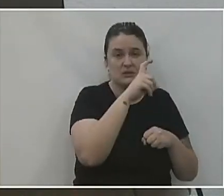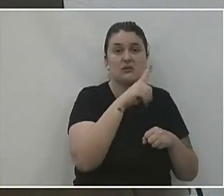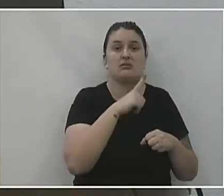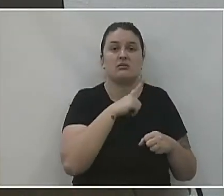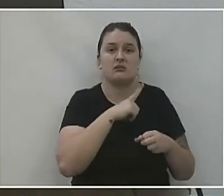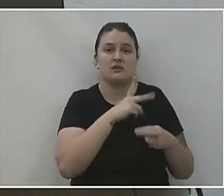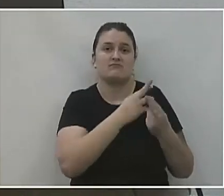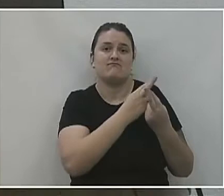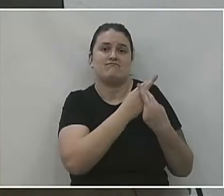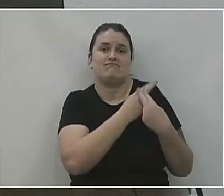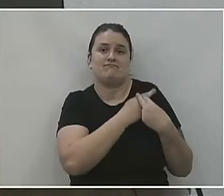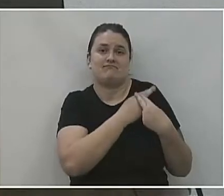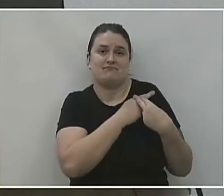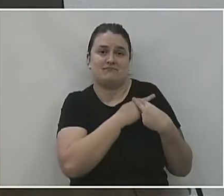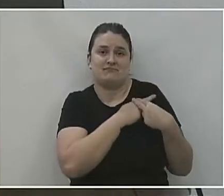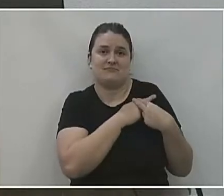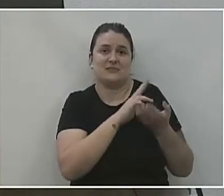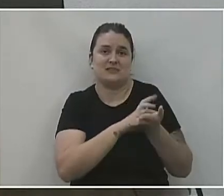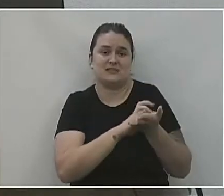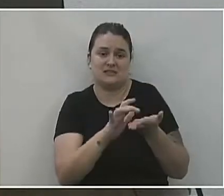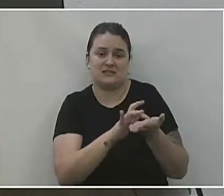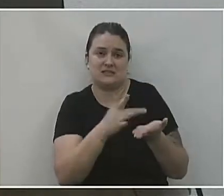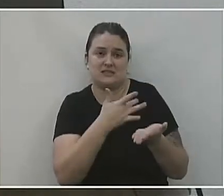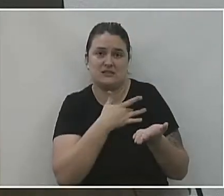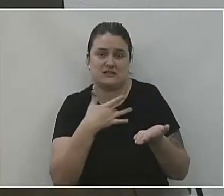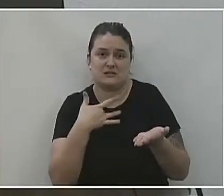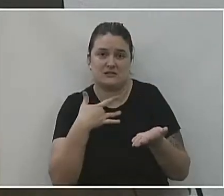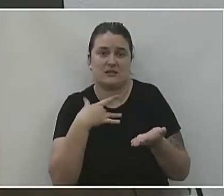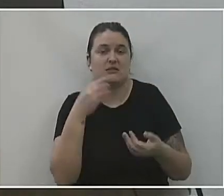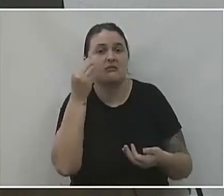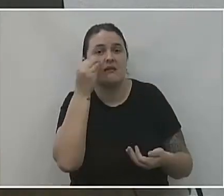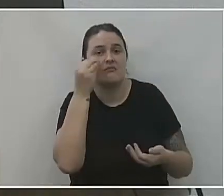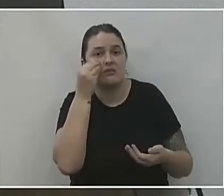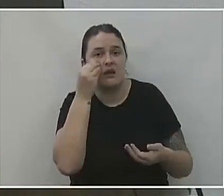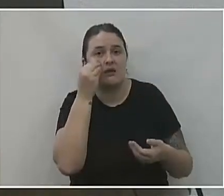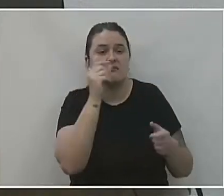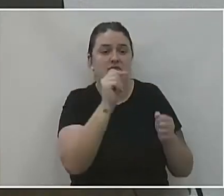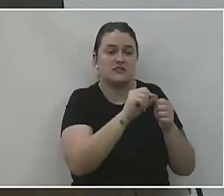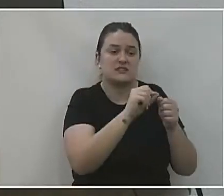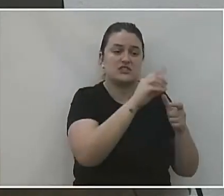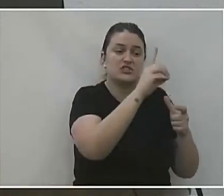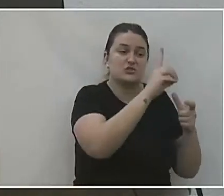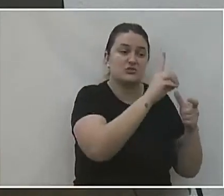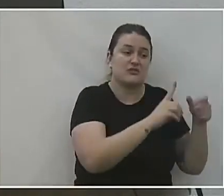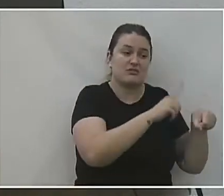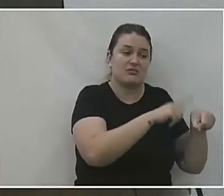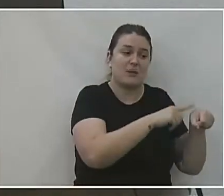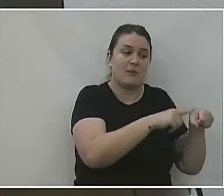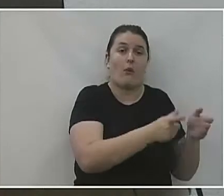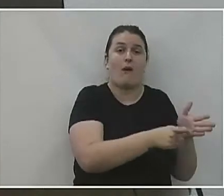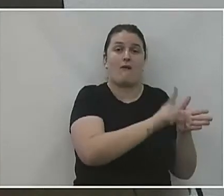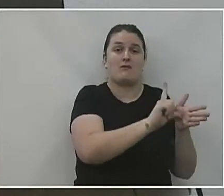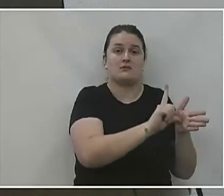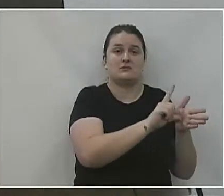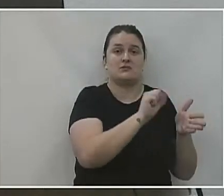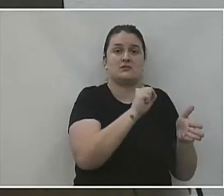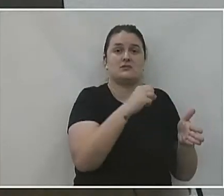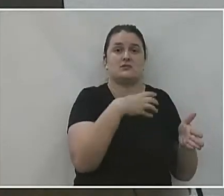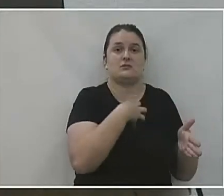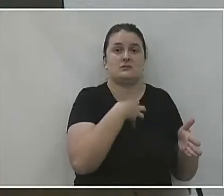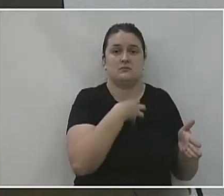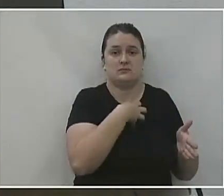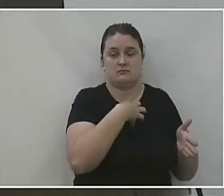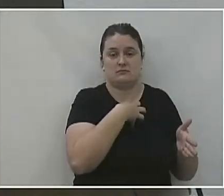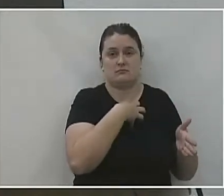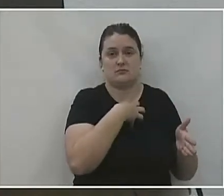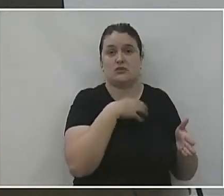responsabilidade enquanto Secretaria de Saúde de tentar diagnosticar em tempo hábil o início do sintoma do paciente.